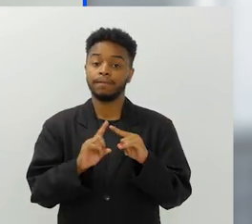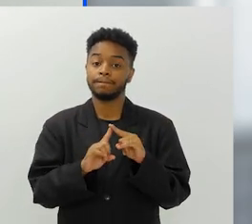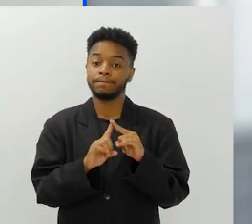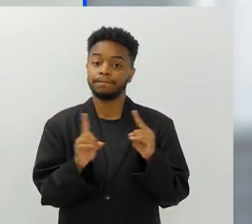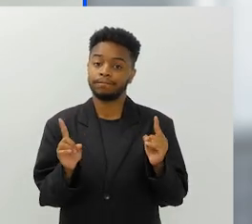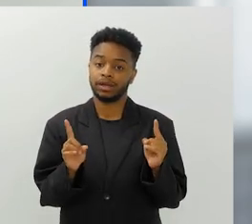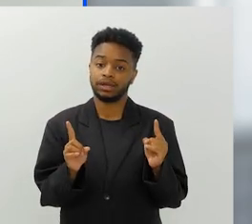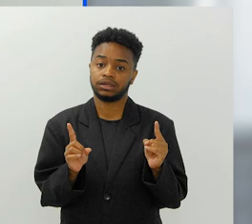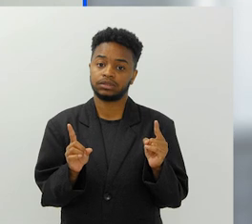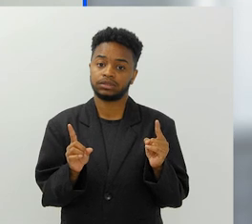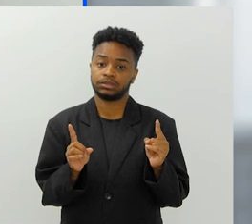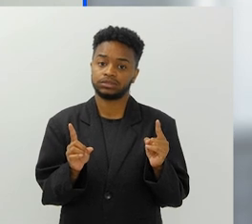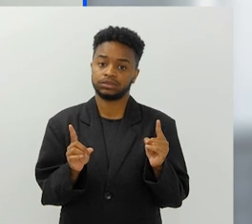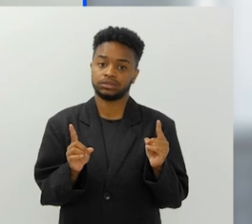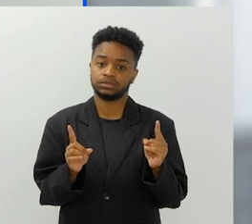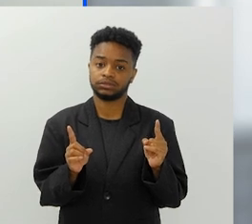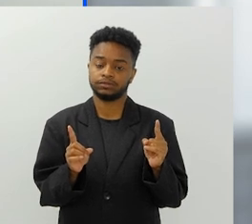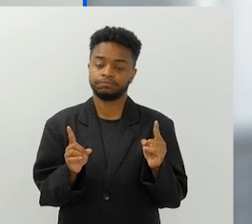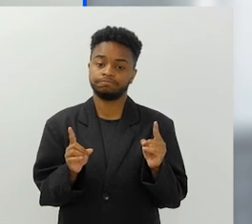mas, assim,